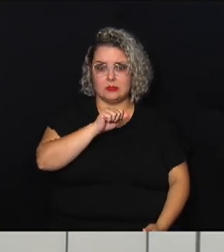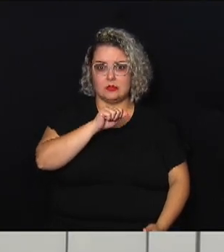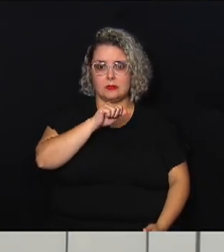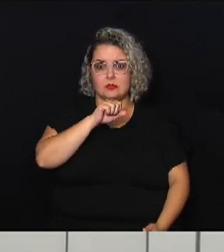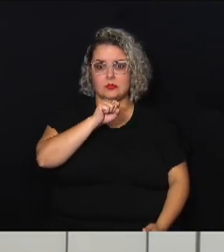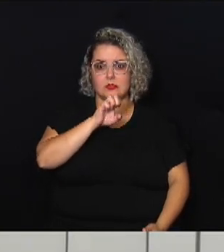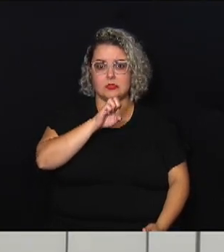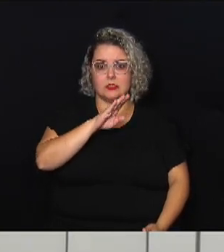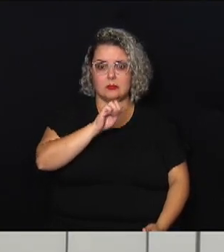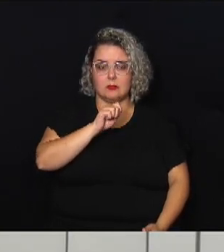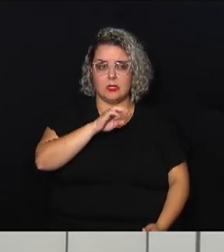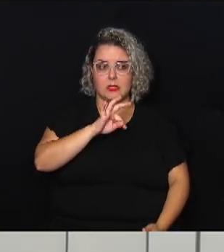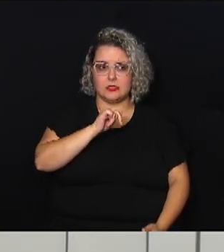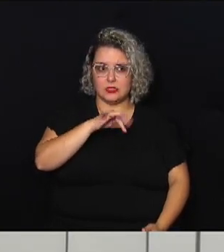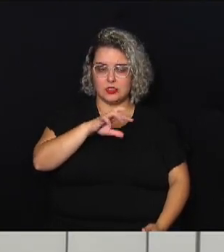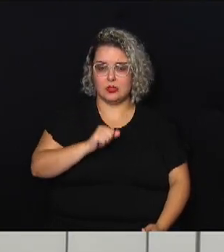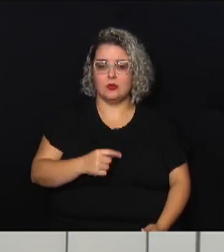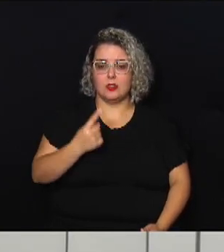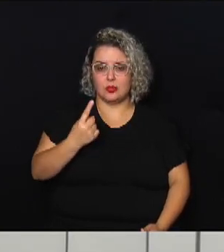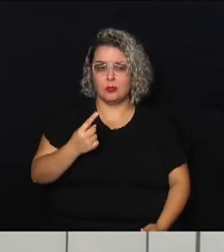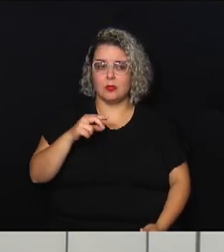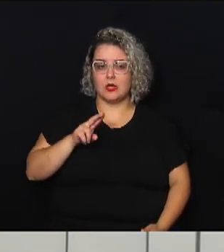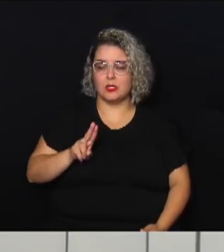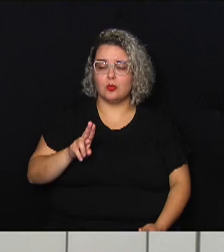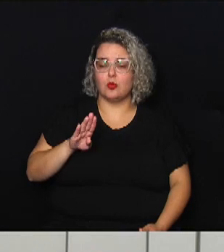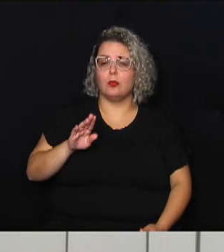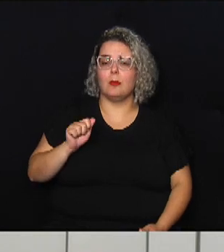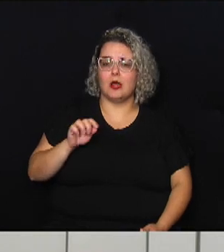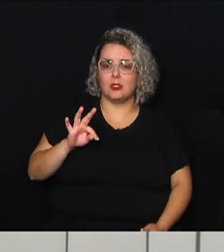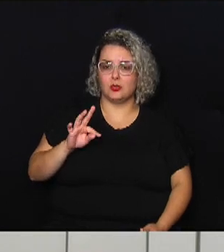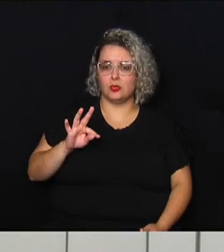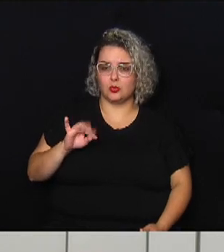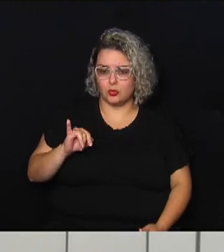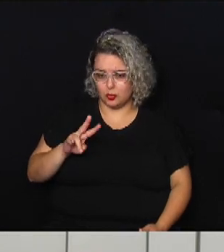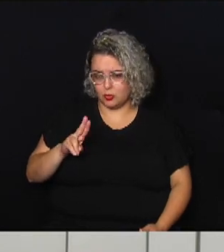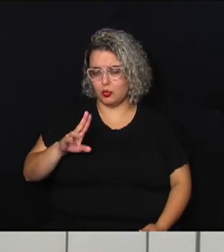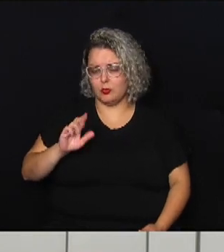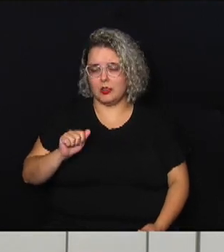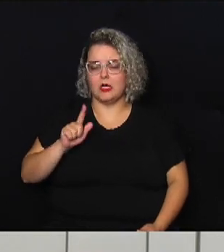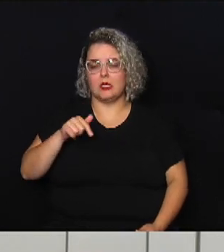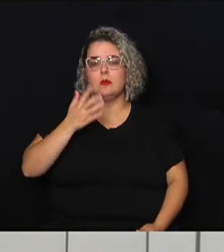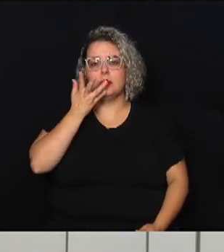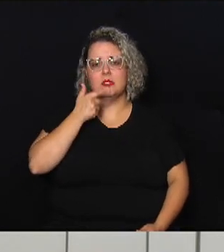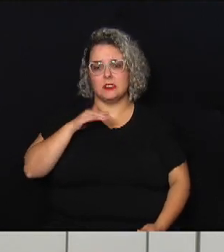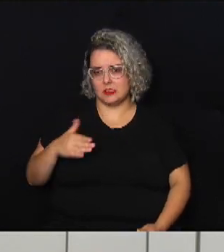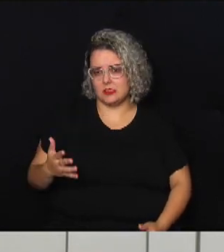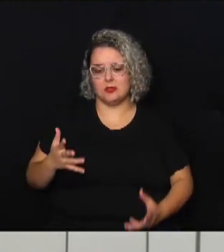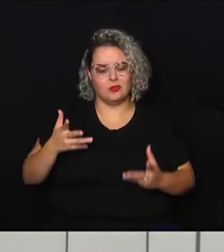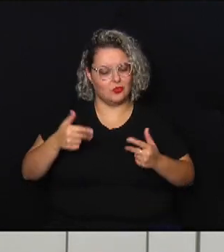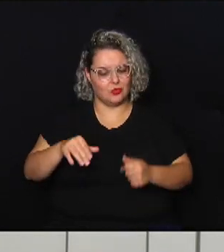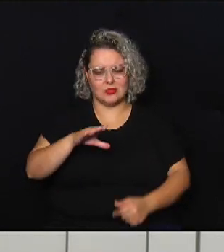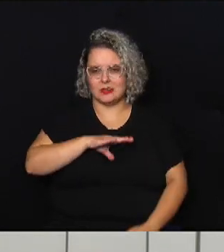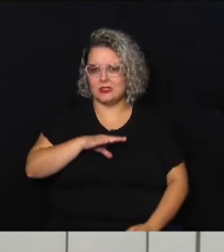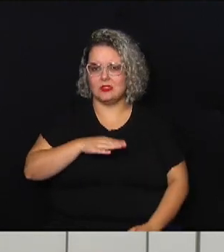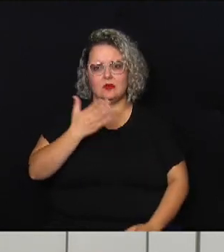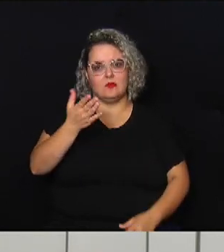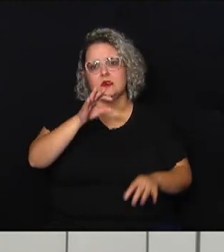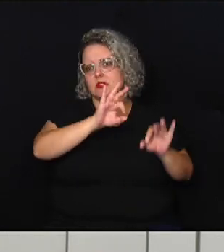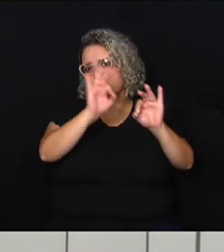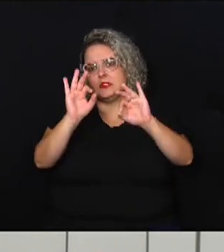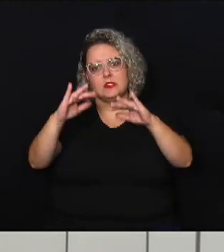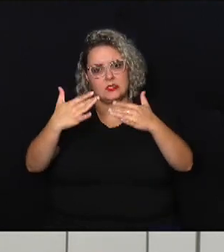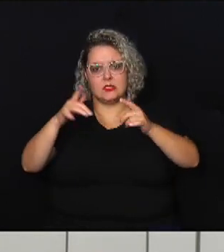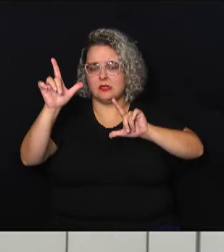criança e a gente fala desse atendimento inclusive todas as cidades você que assiste a TV Câmara